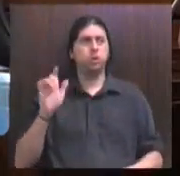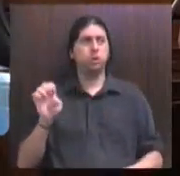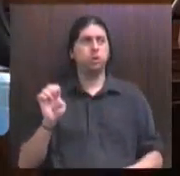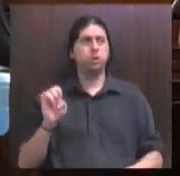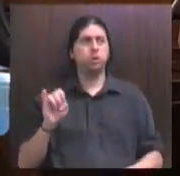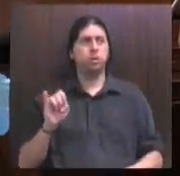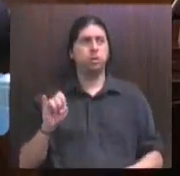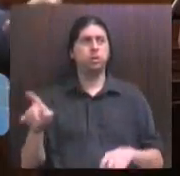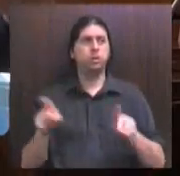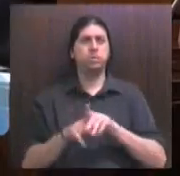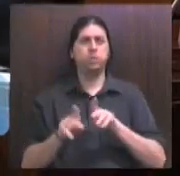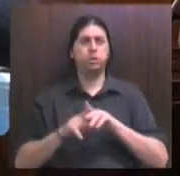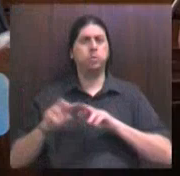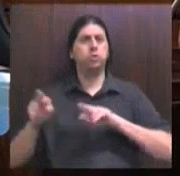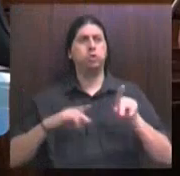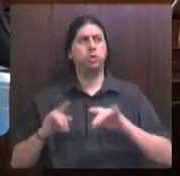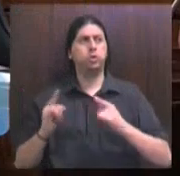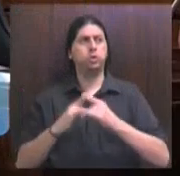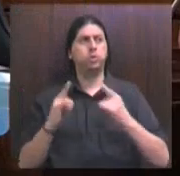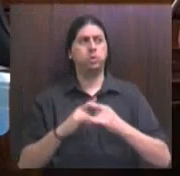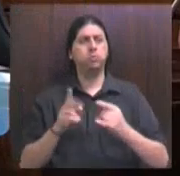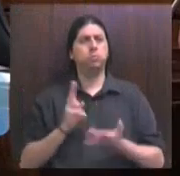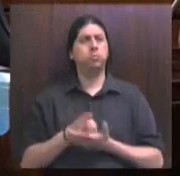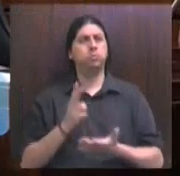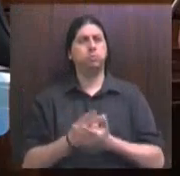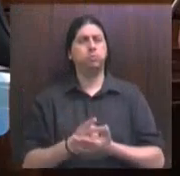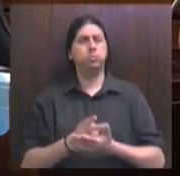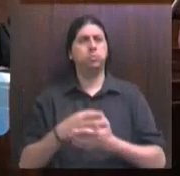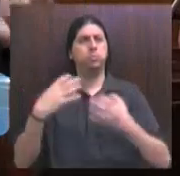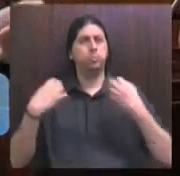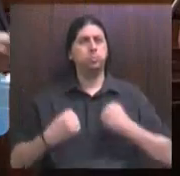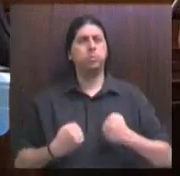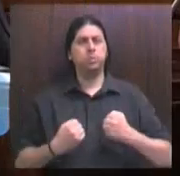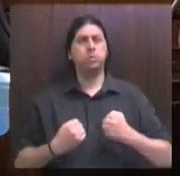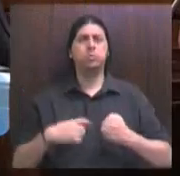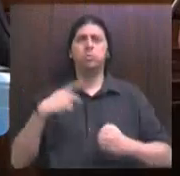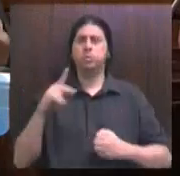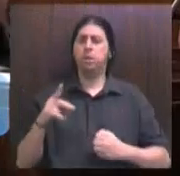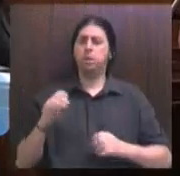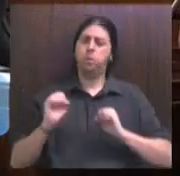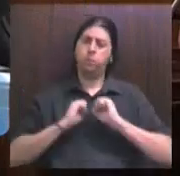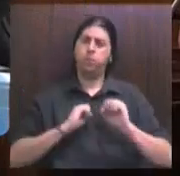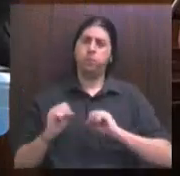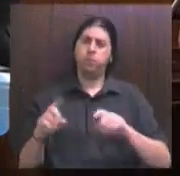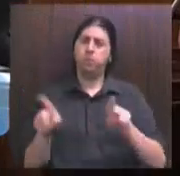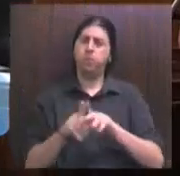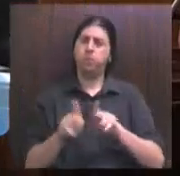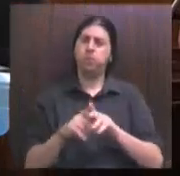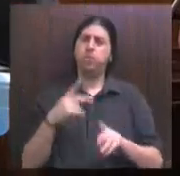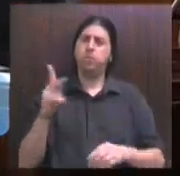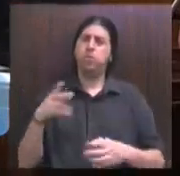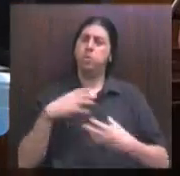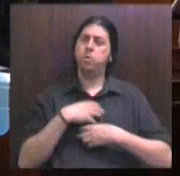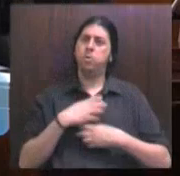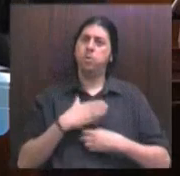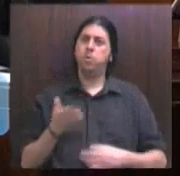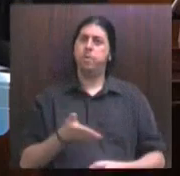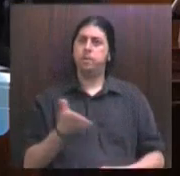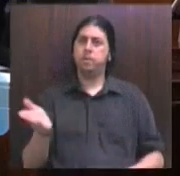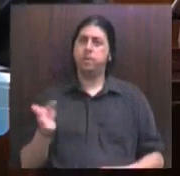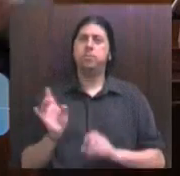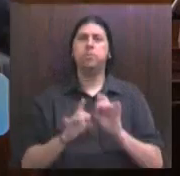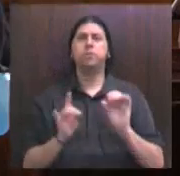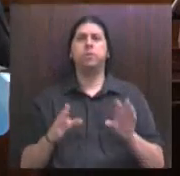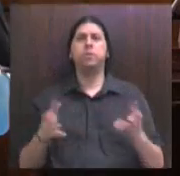outras entidades sempre firmaram em Jerosambuja essa possibilidade e esta condição aqui. E principalmente